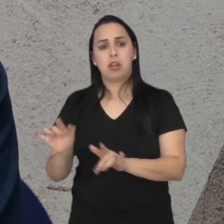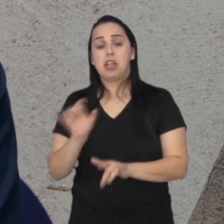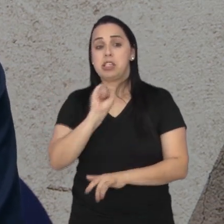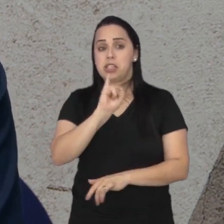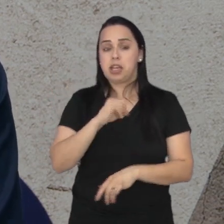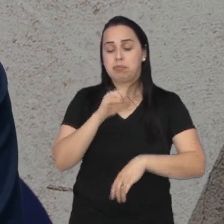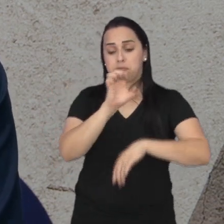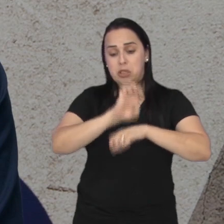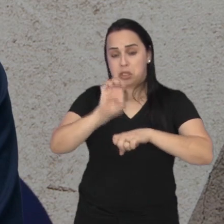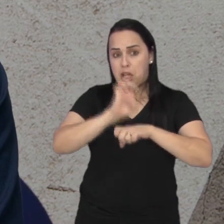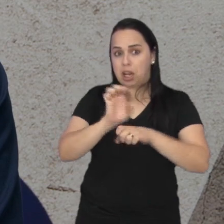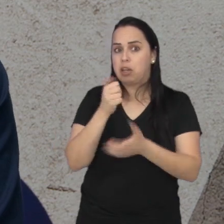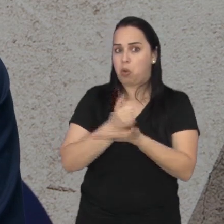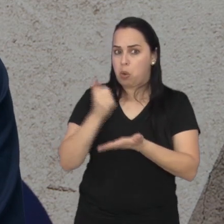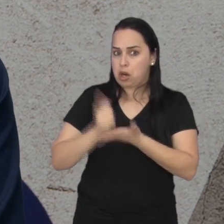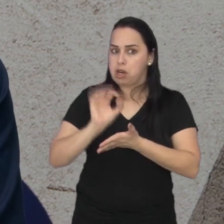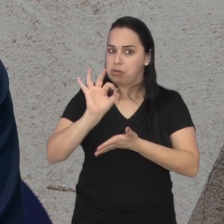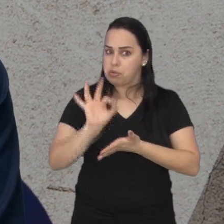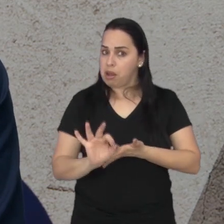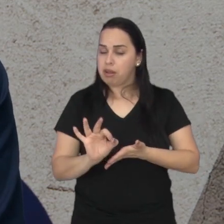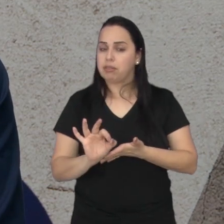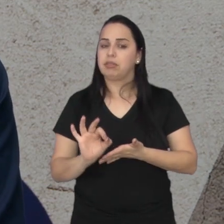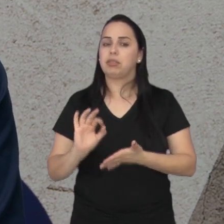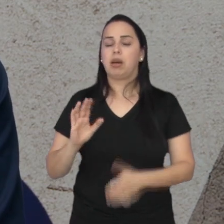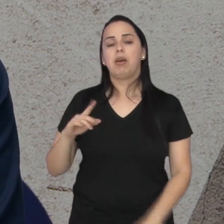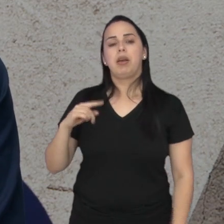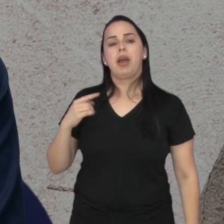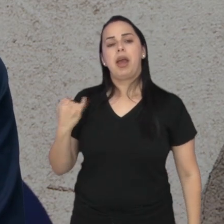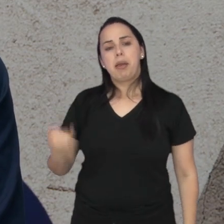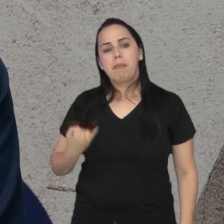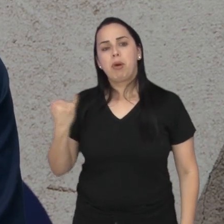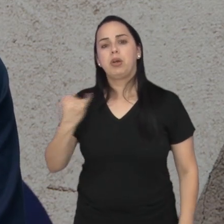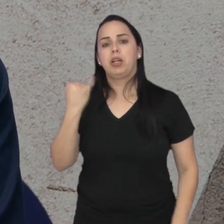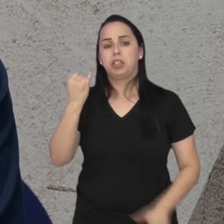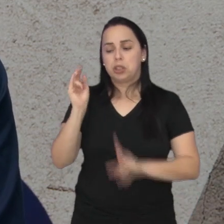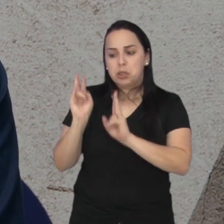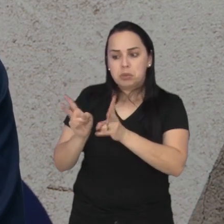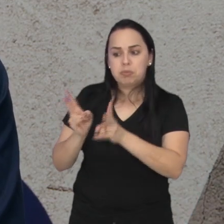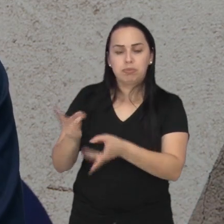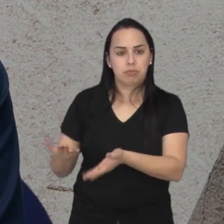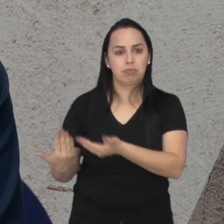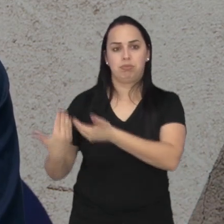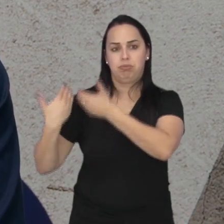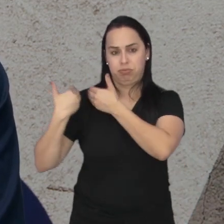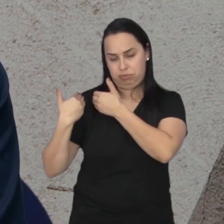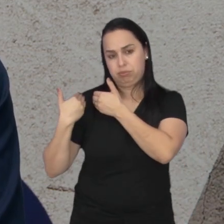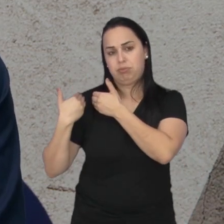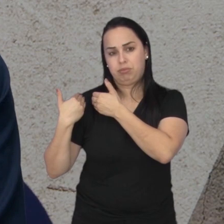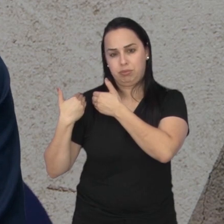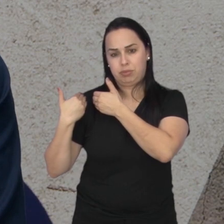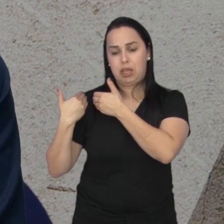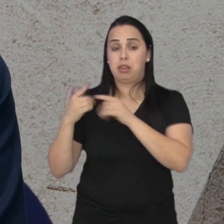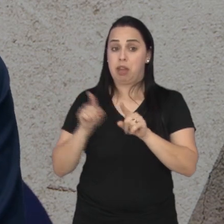estão com o contrato ali em dia. Então, isso é importante, que a nossa profissão continue com essa